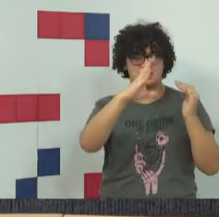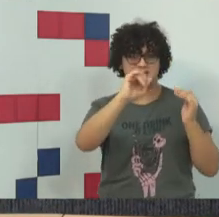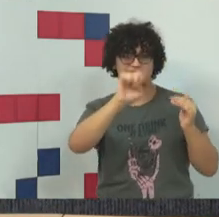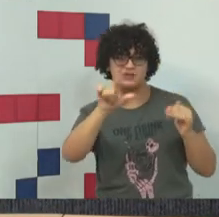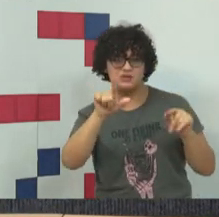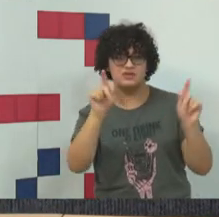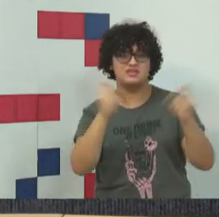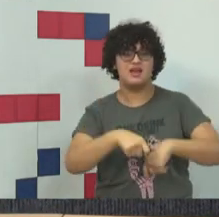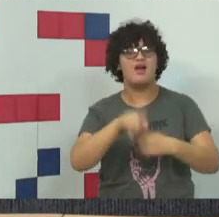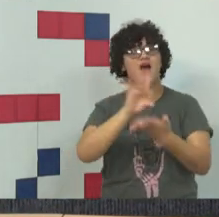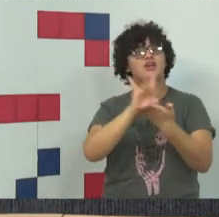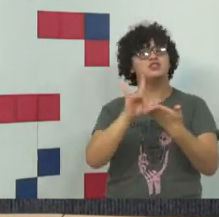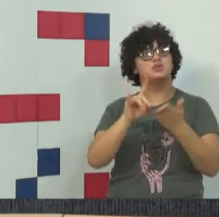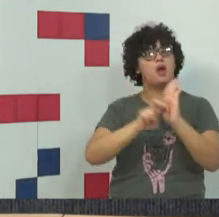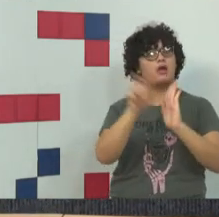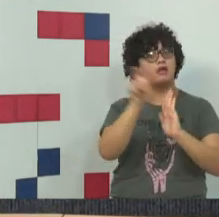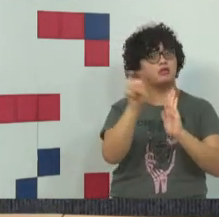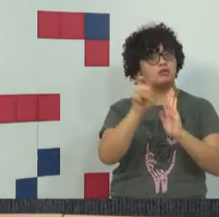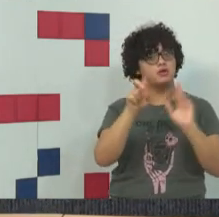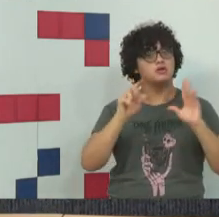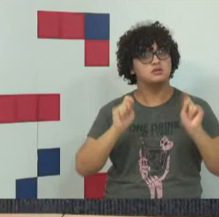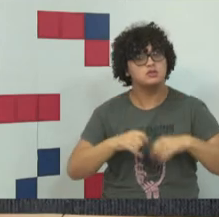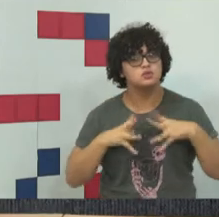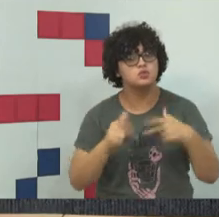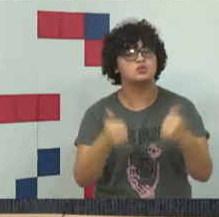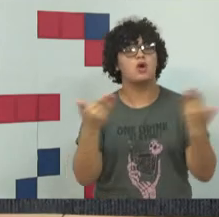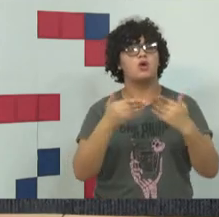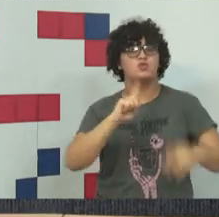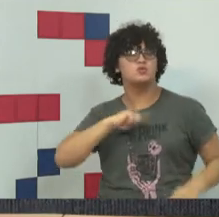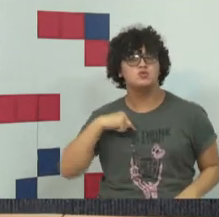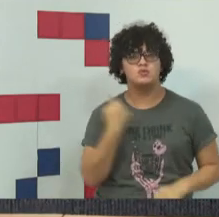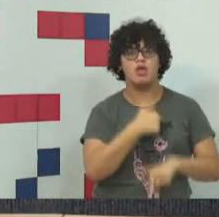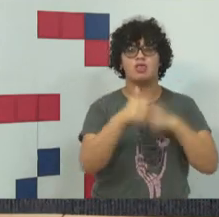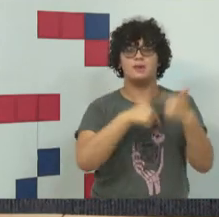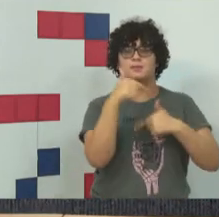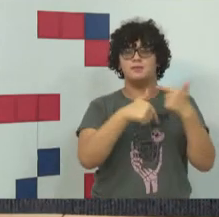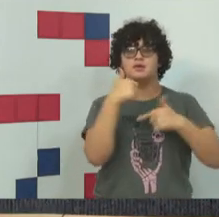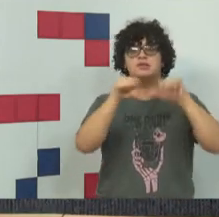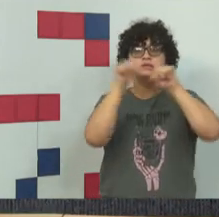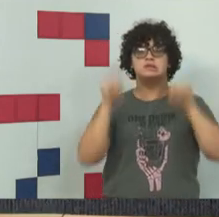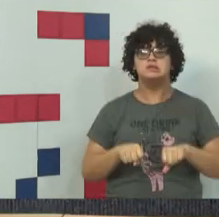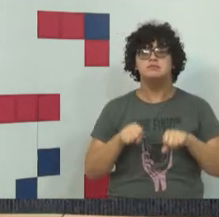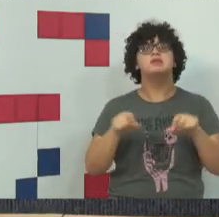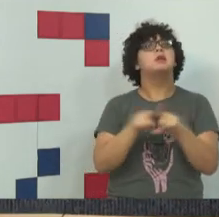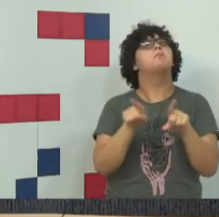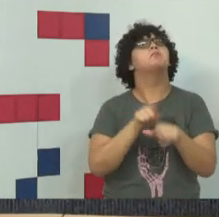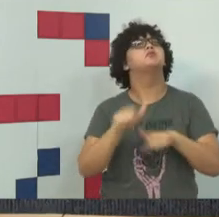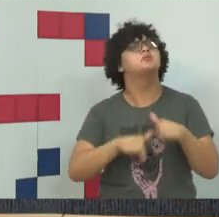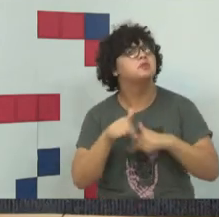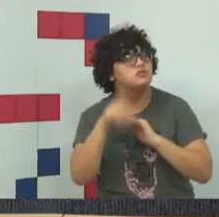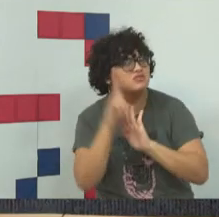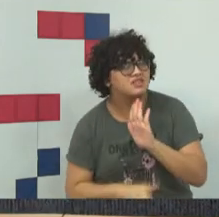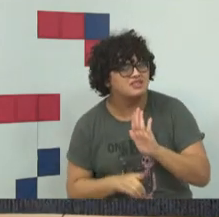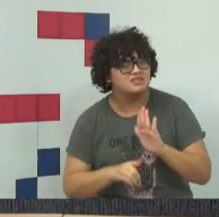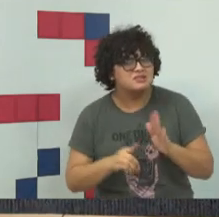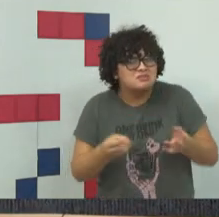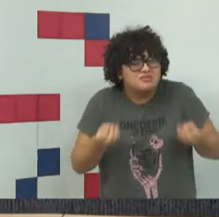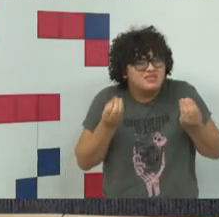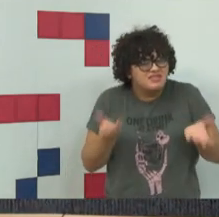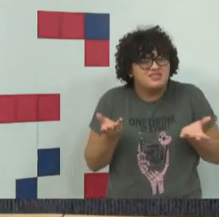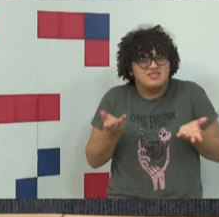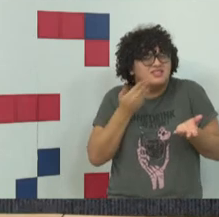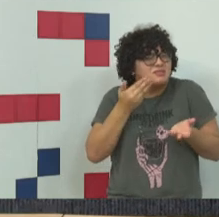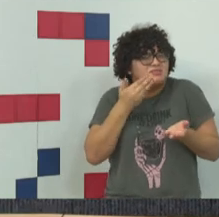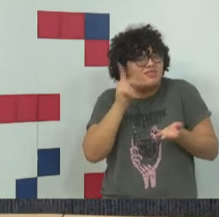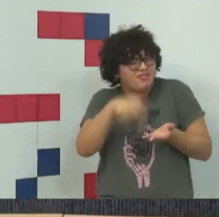definições para que todos nós que trabalhamos no sistema, que trabalhamos no direito, e para quem não trabalha no direito, traz conceitos,